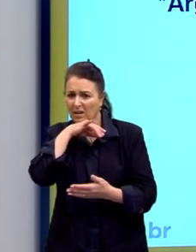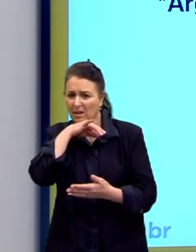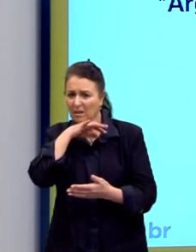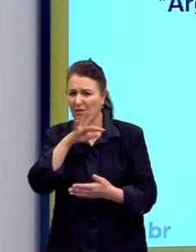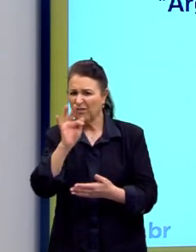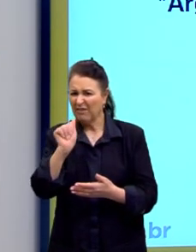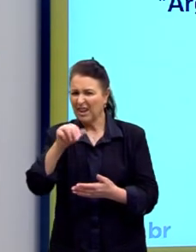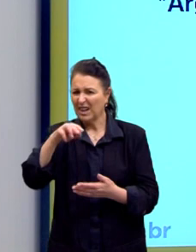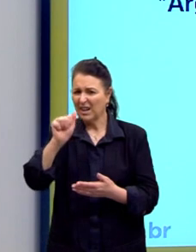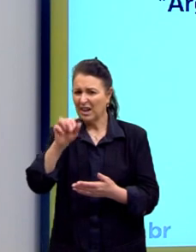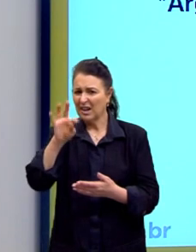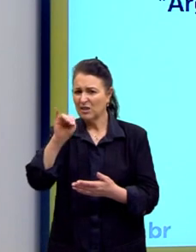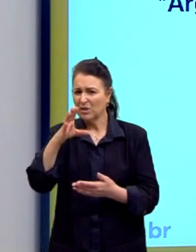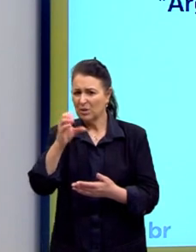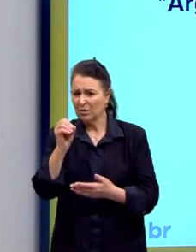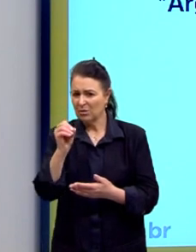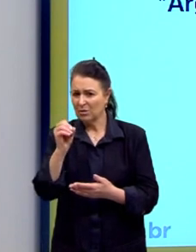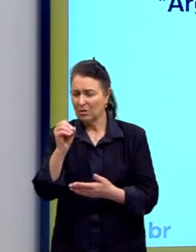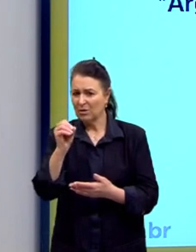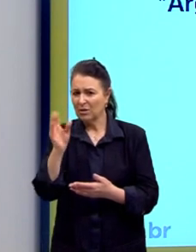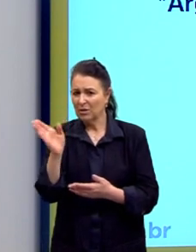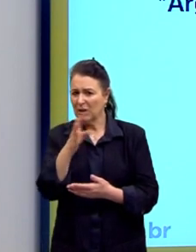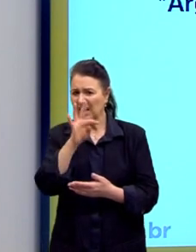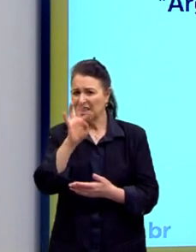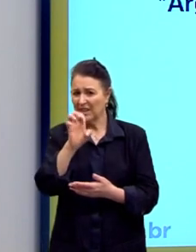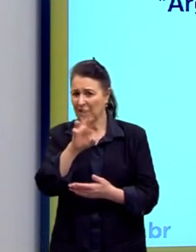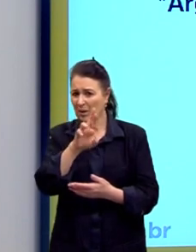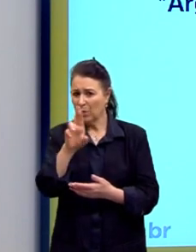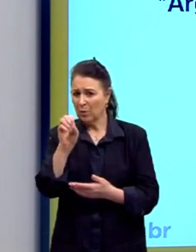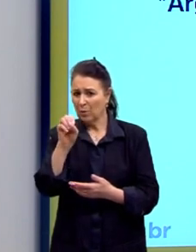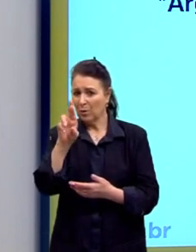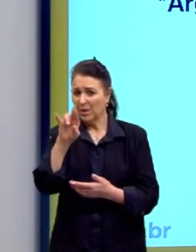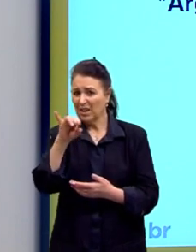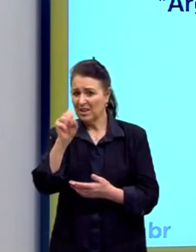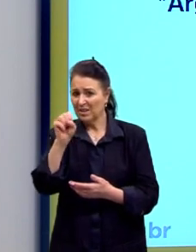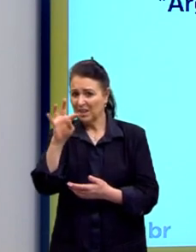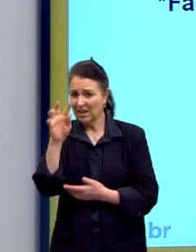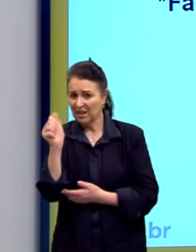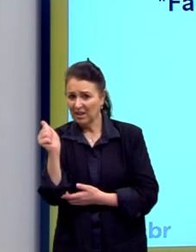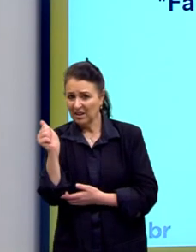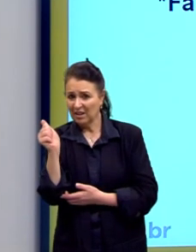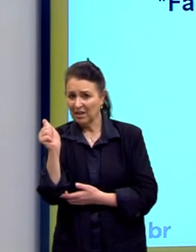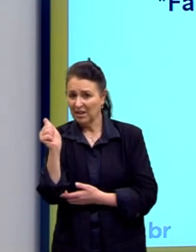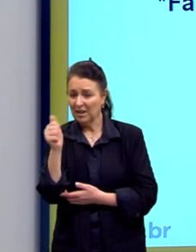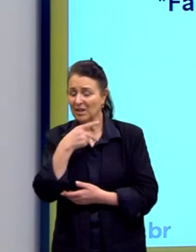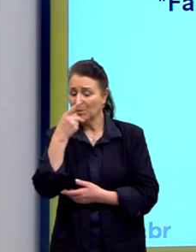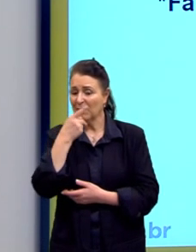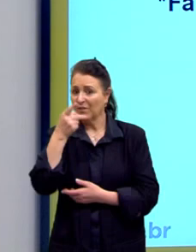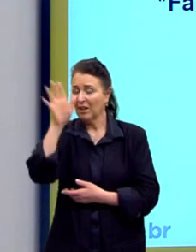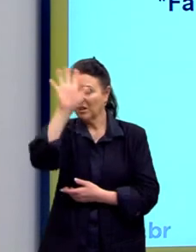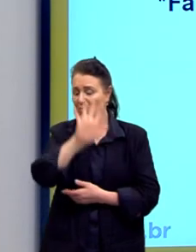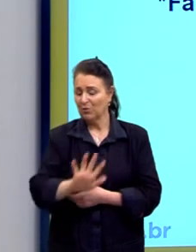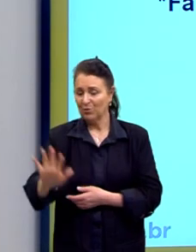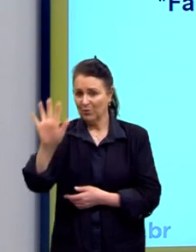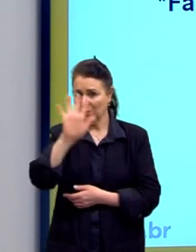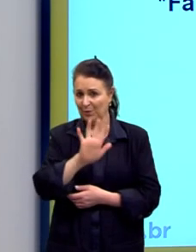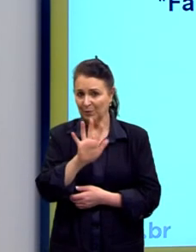falácia, não podemos pensar dessa forma, uma falácia generalizada. Seguindo,